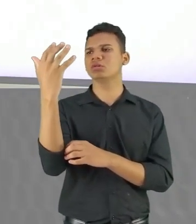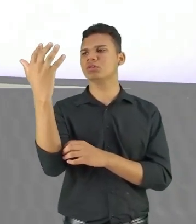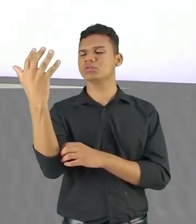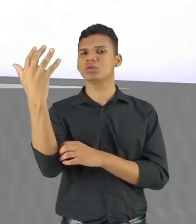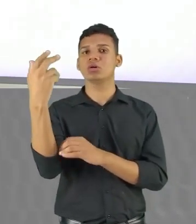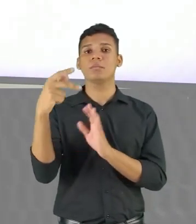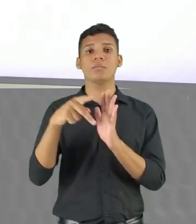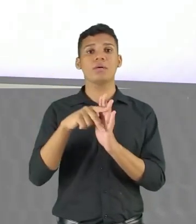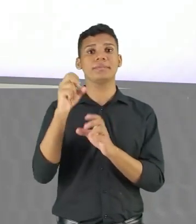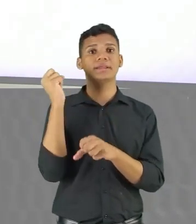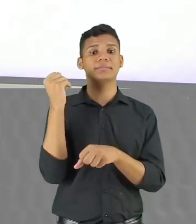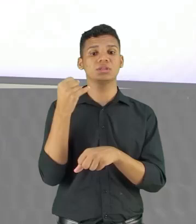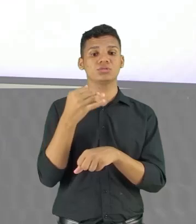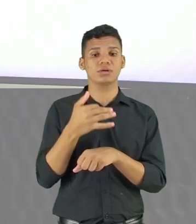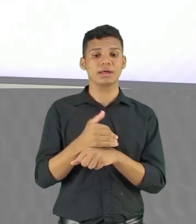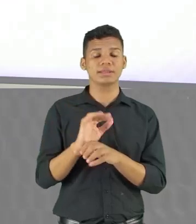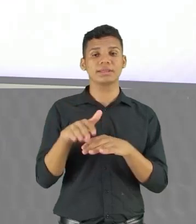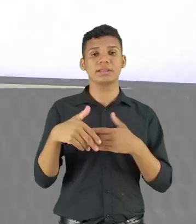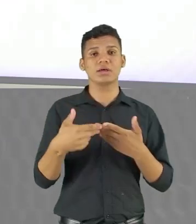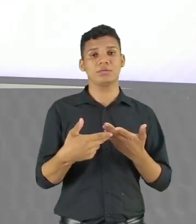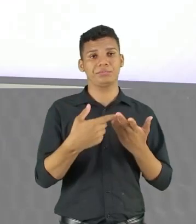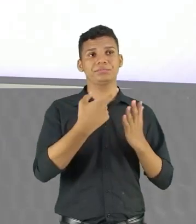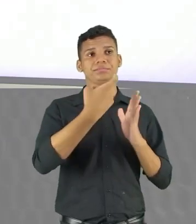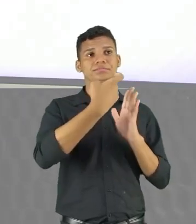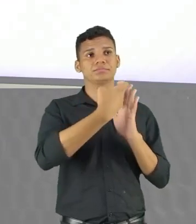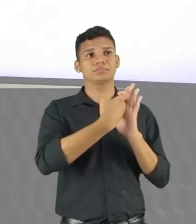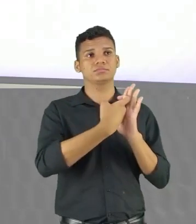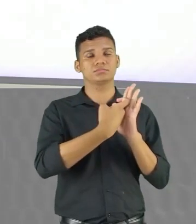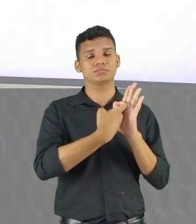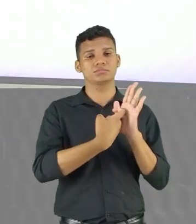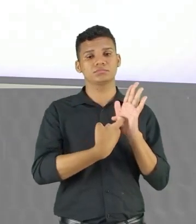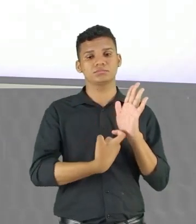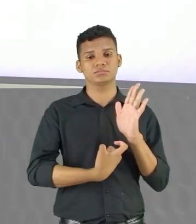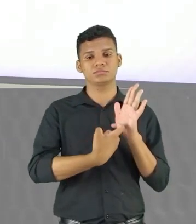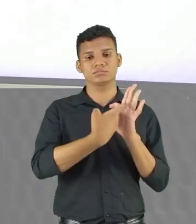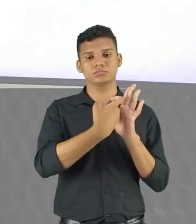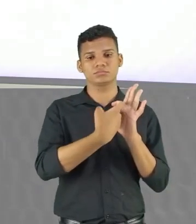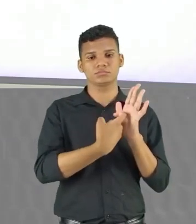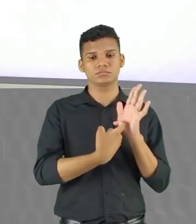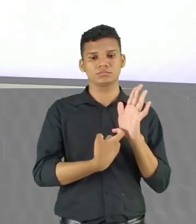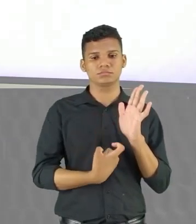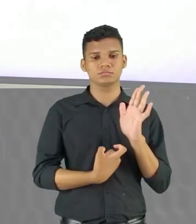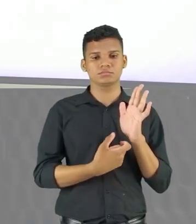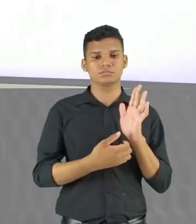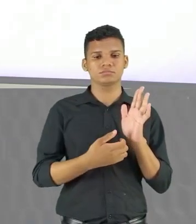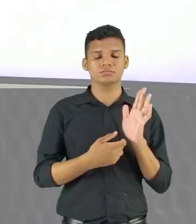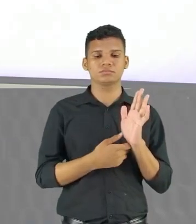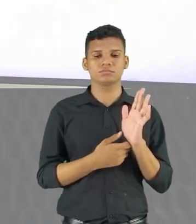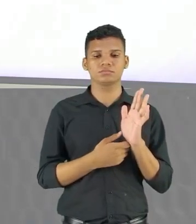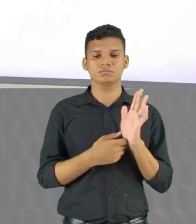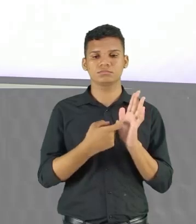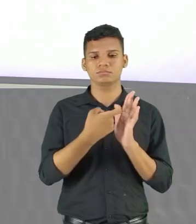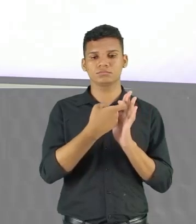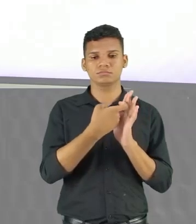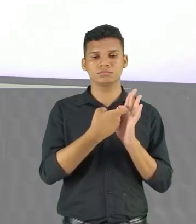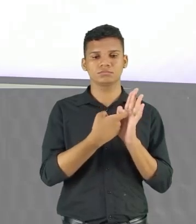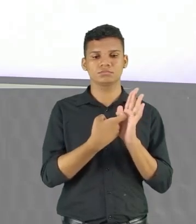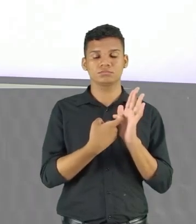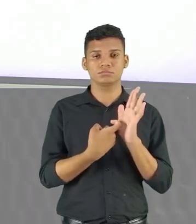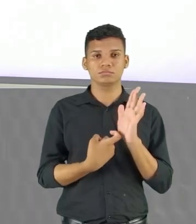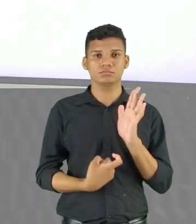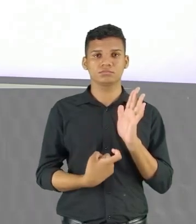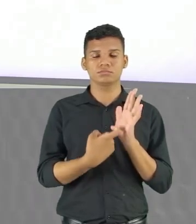dedo curioso me segue lento no rosto Os sulcos As sombras machucadas Por onde a vida